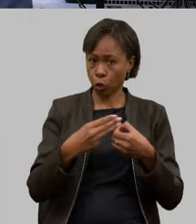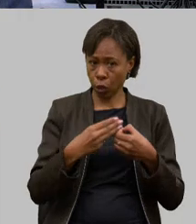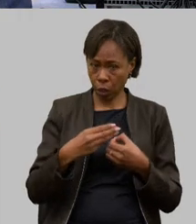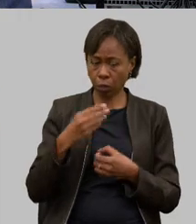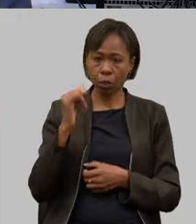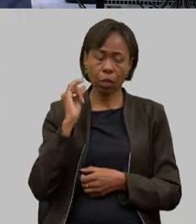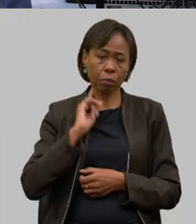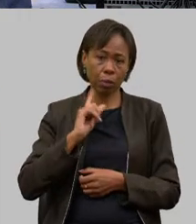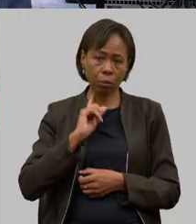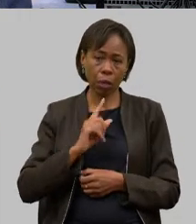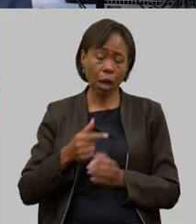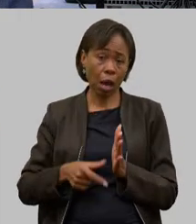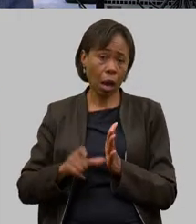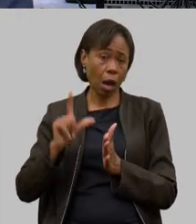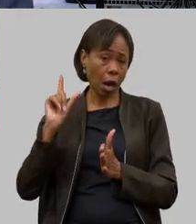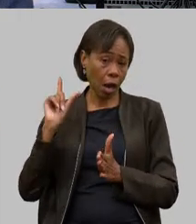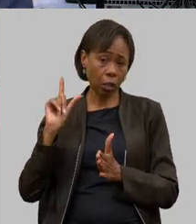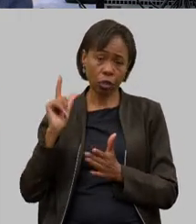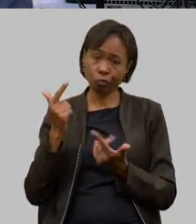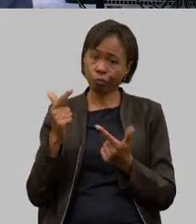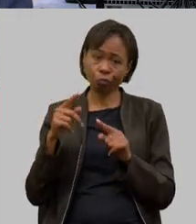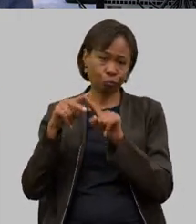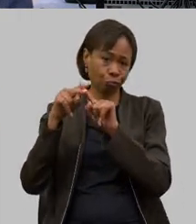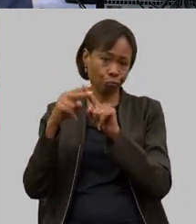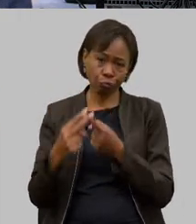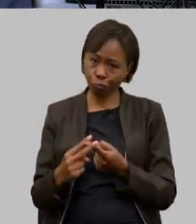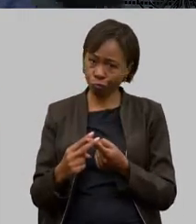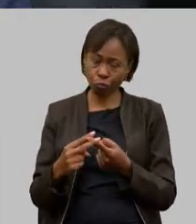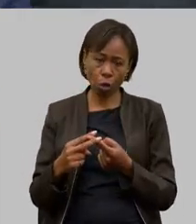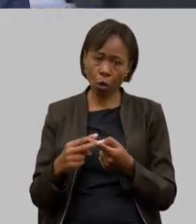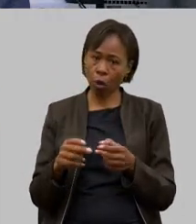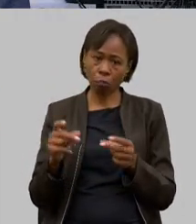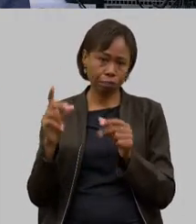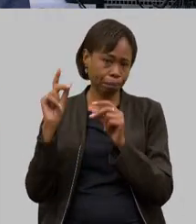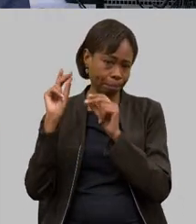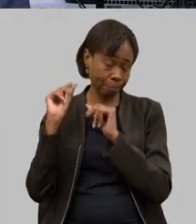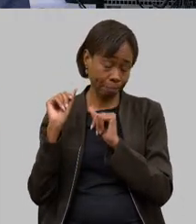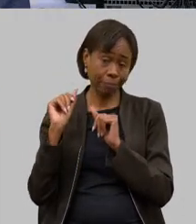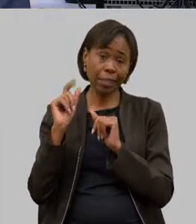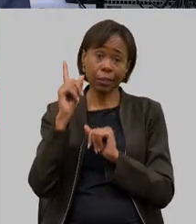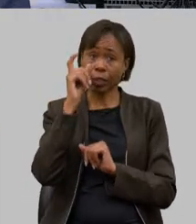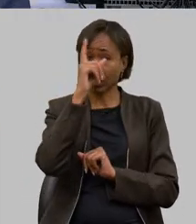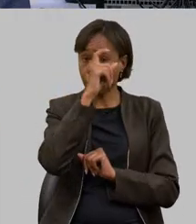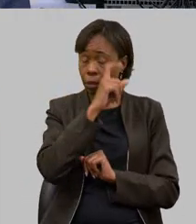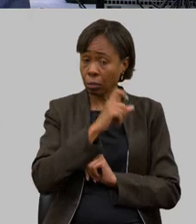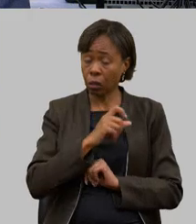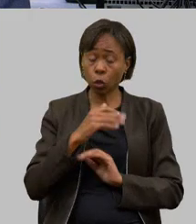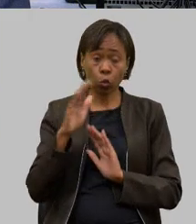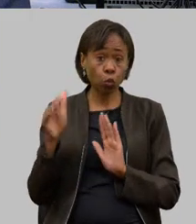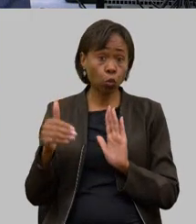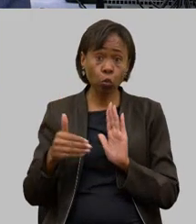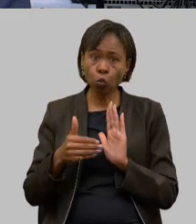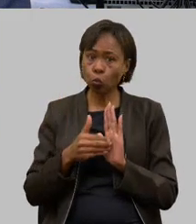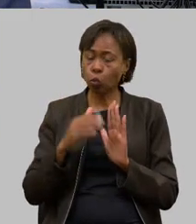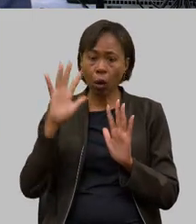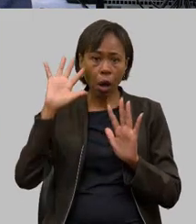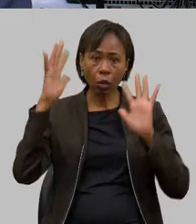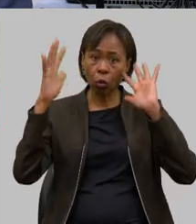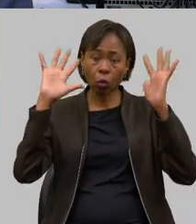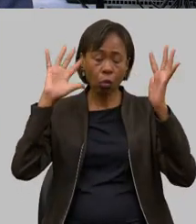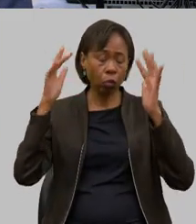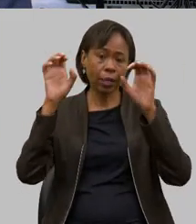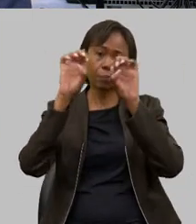muito tempo sem manutenção então é muito difícil a gente tentar atender tudo isso de uma vez com a estrutura que tem lá